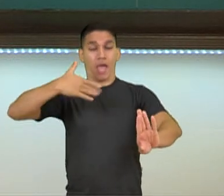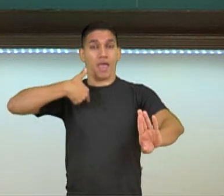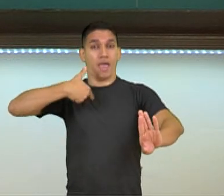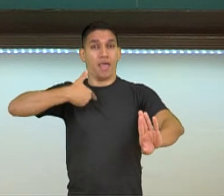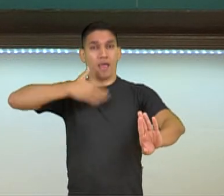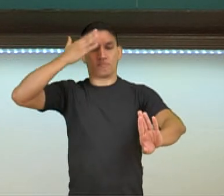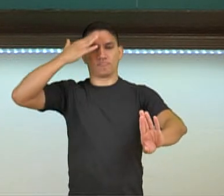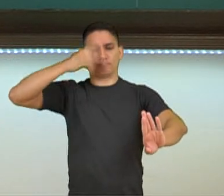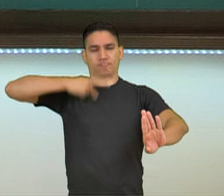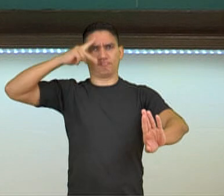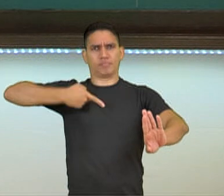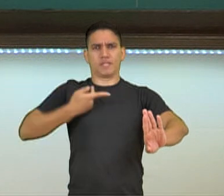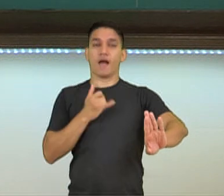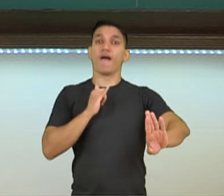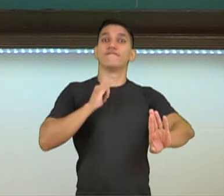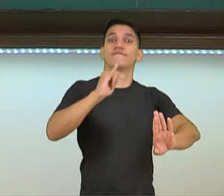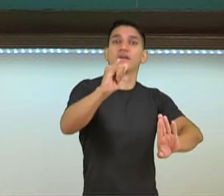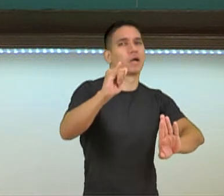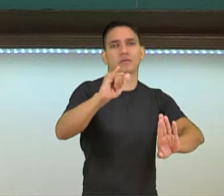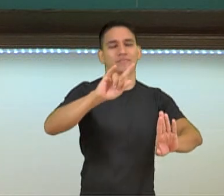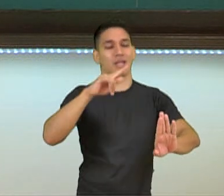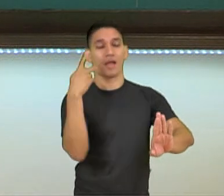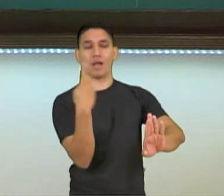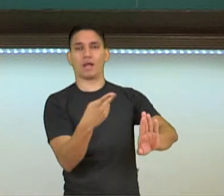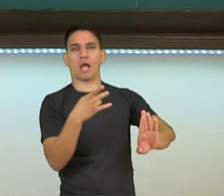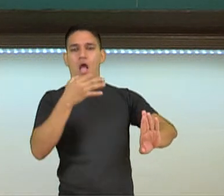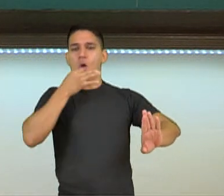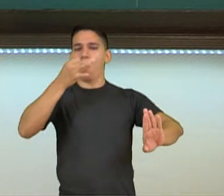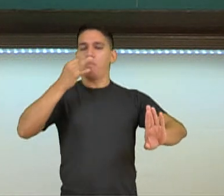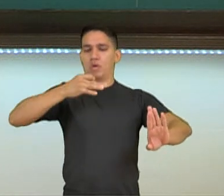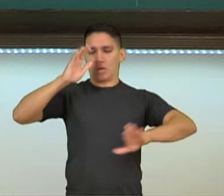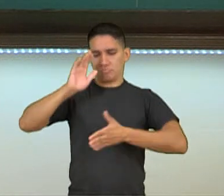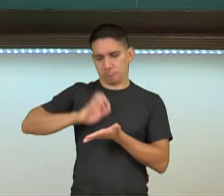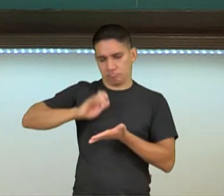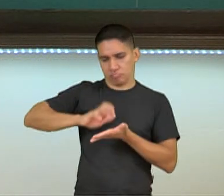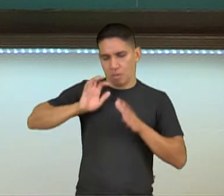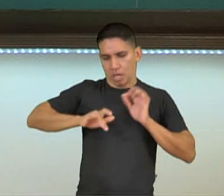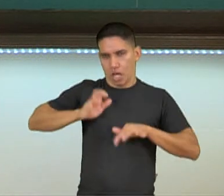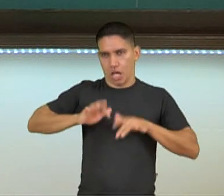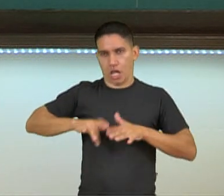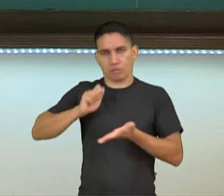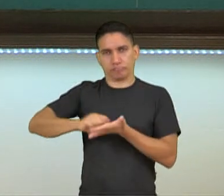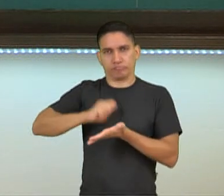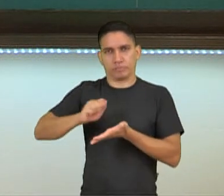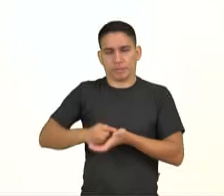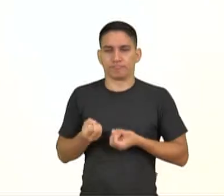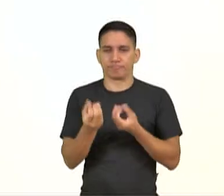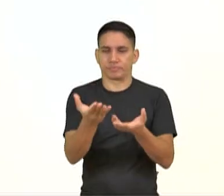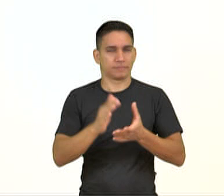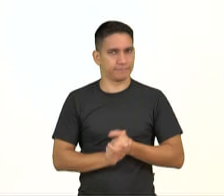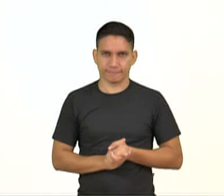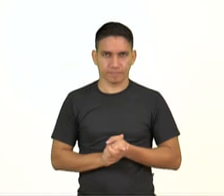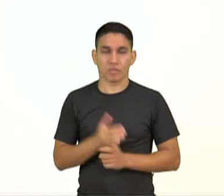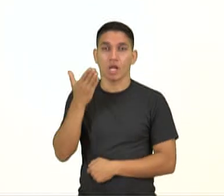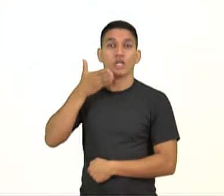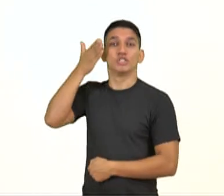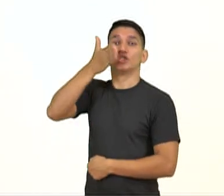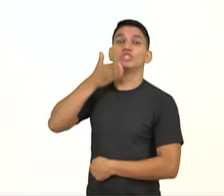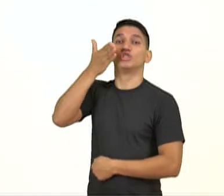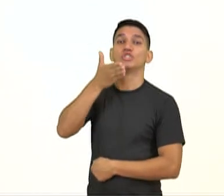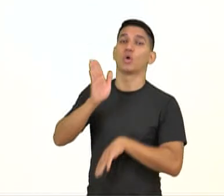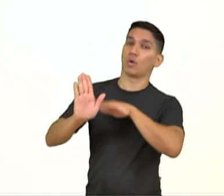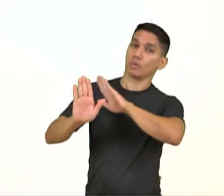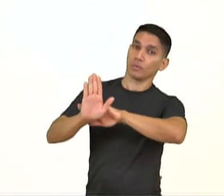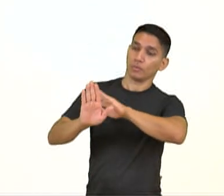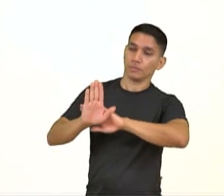ver ali na notícia a opinião do repórter, do jornalista. O discurso vai ser indireto,